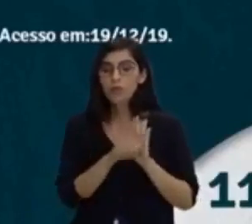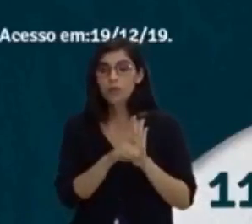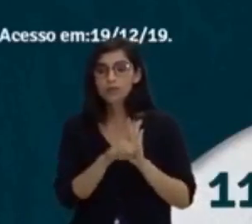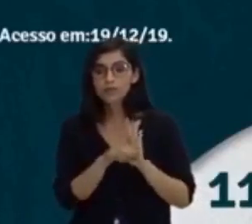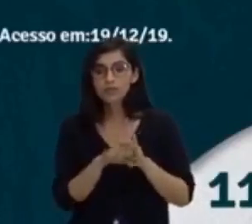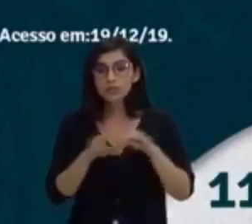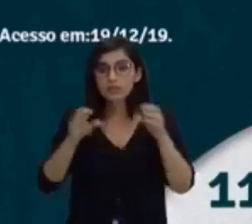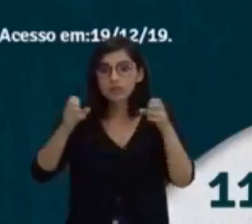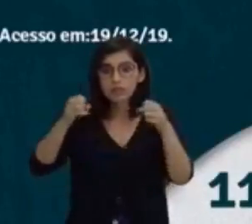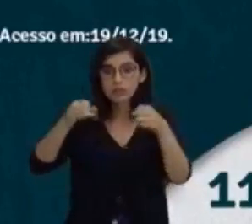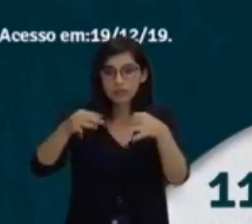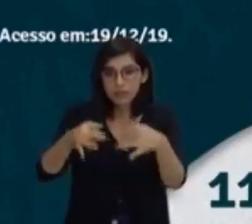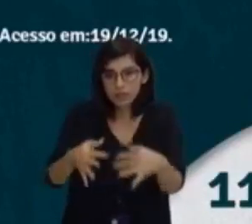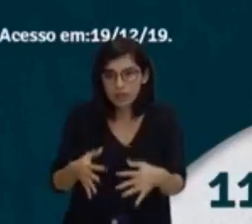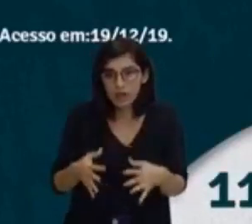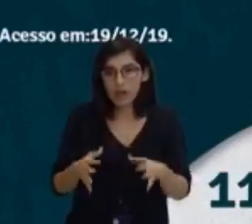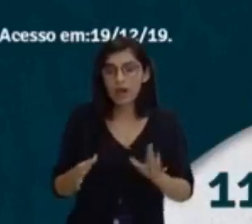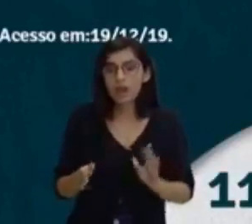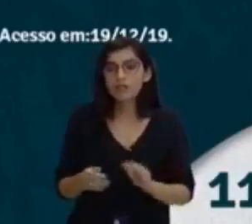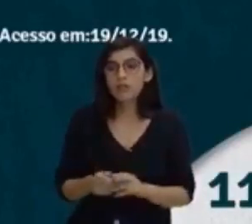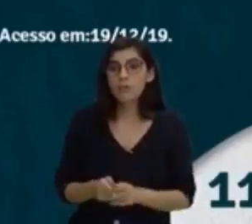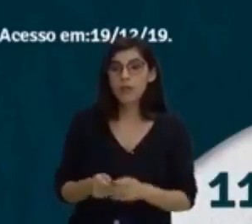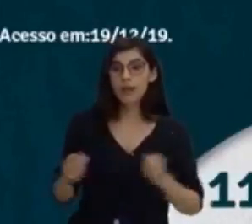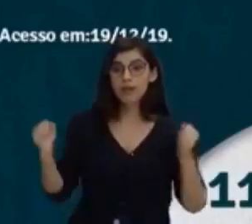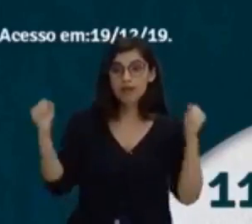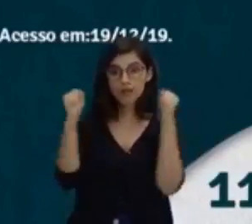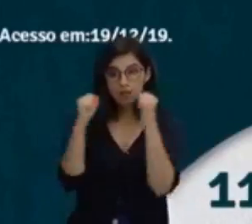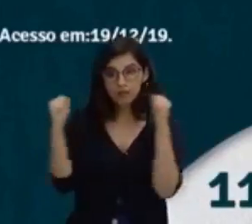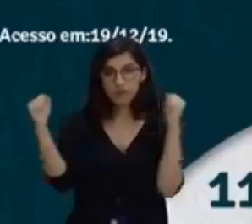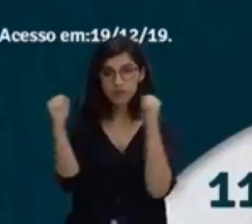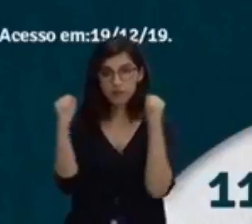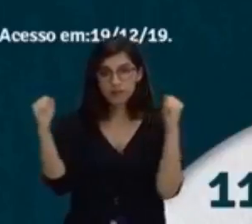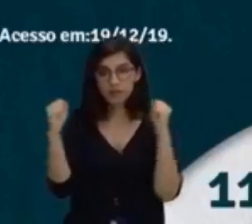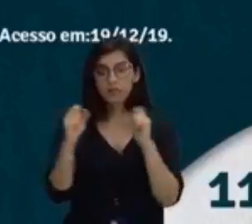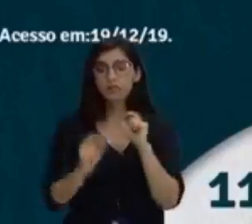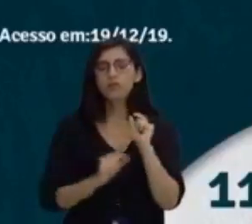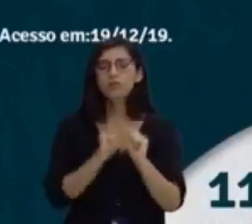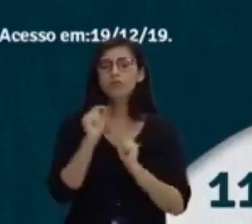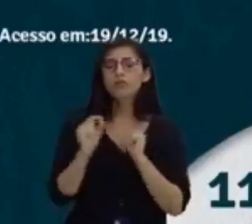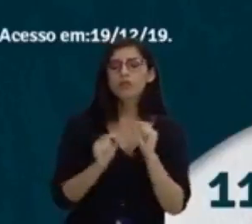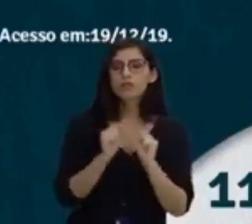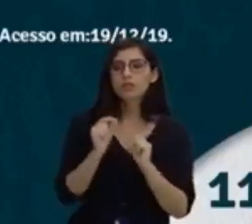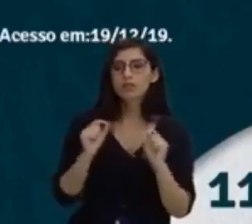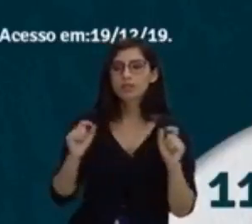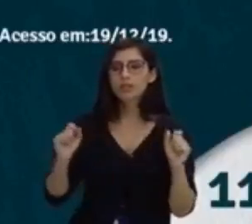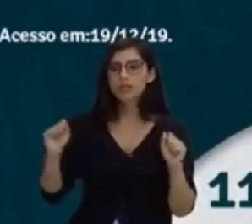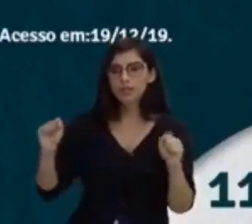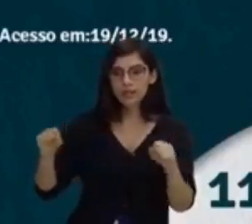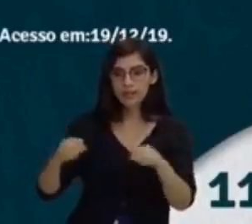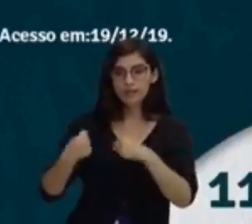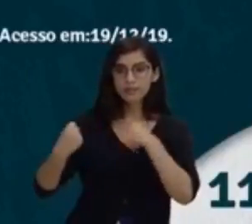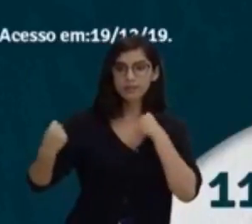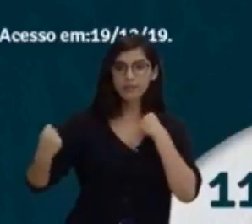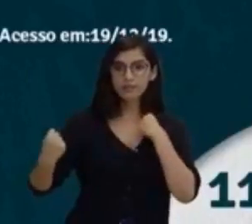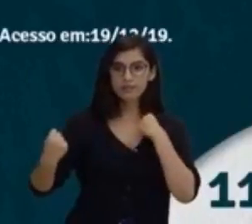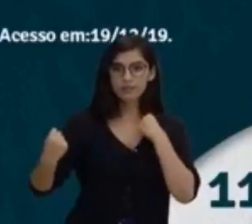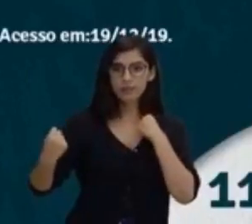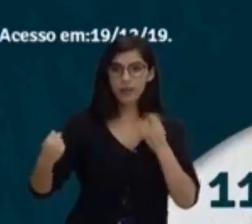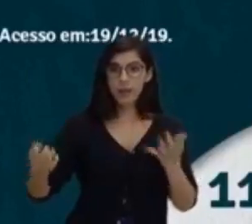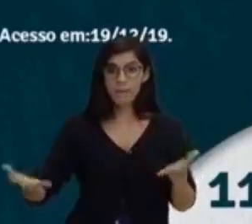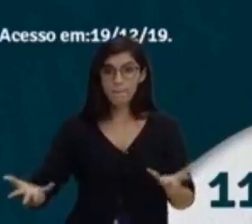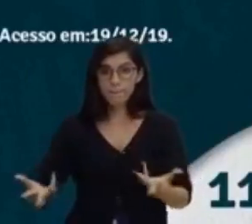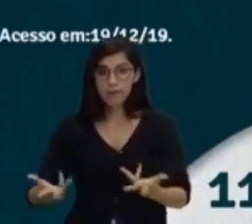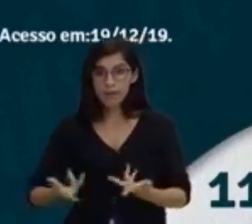para nós a respeito de atividade física. O que é a resistência? A resistência é a habilidade de um grupo